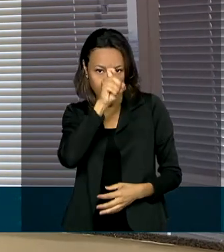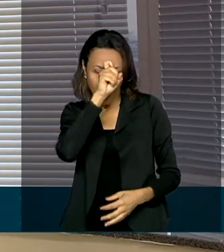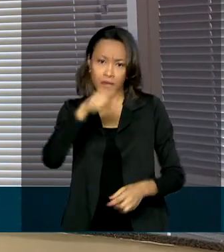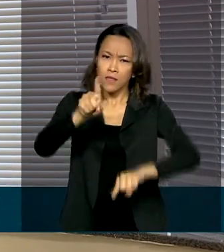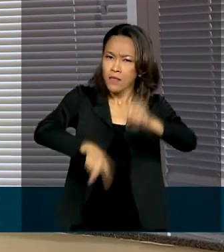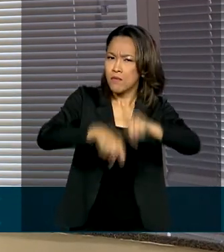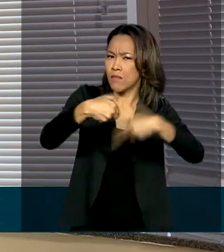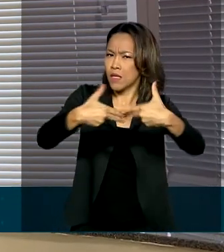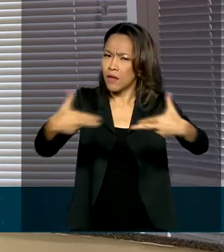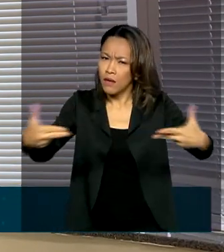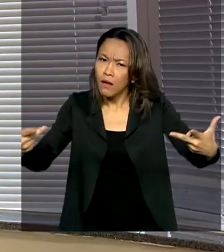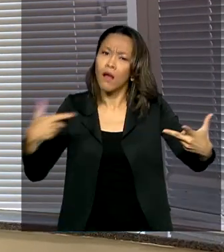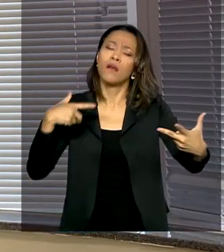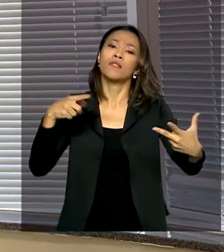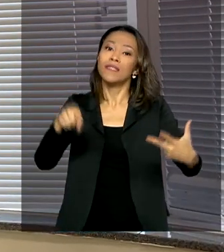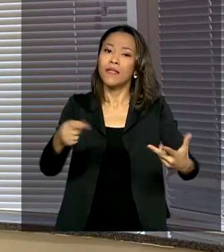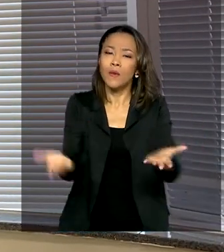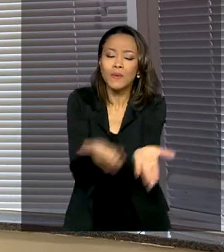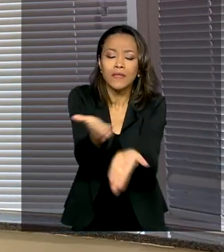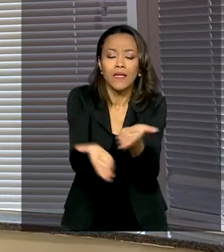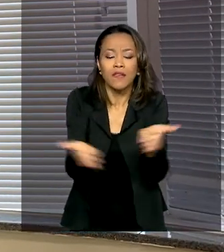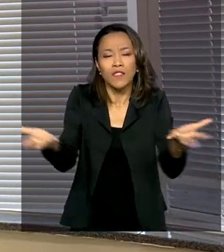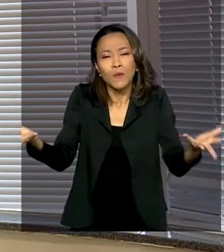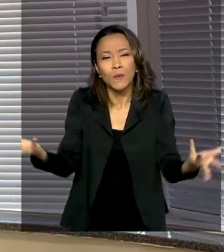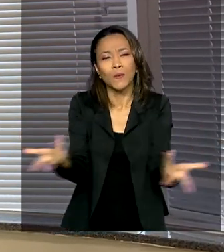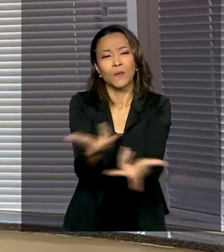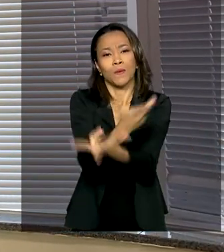e ter aí um serviço de excelência à população.